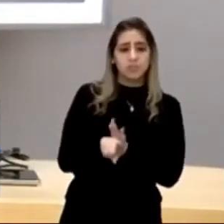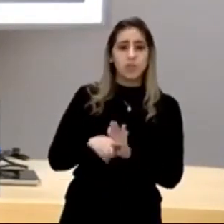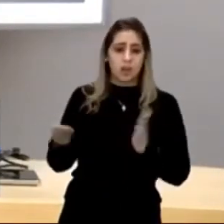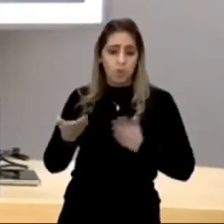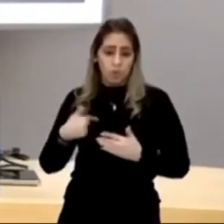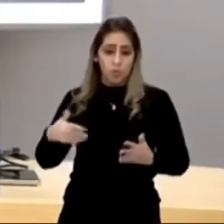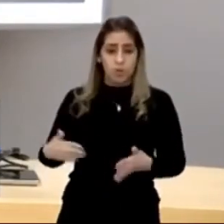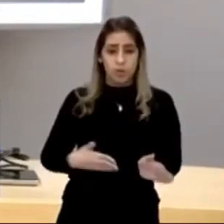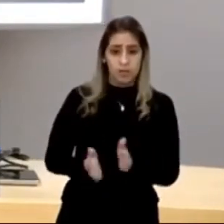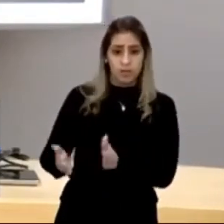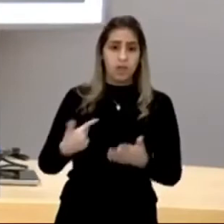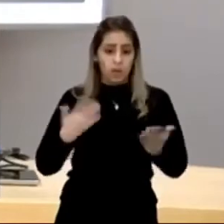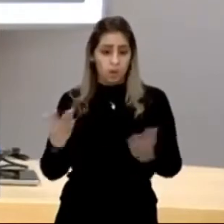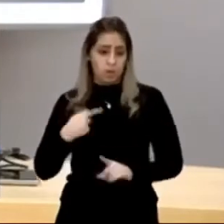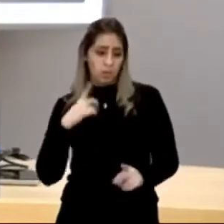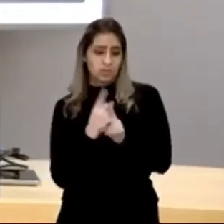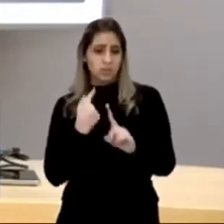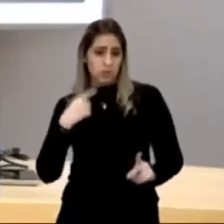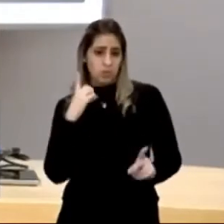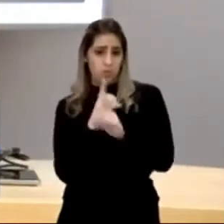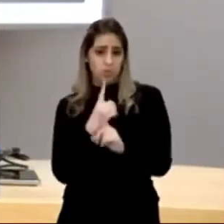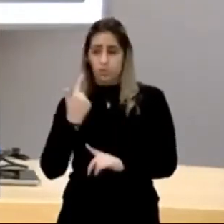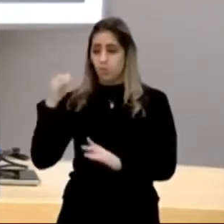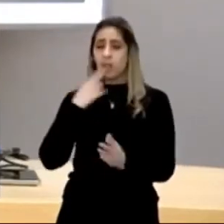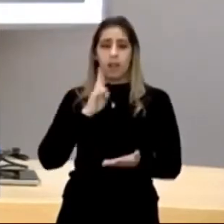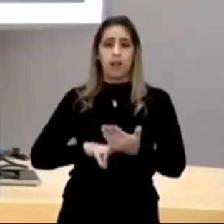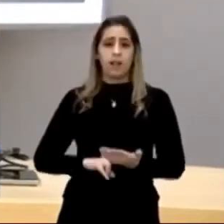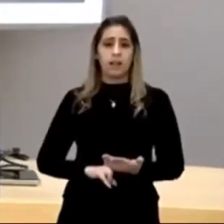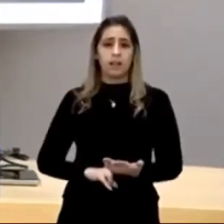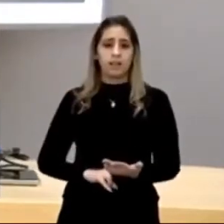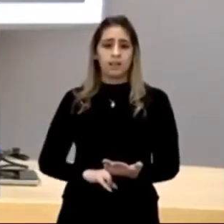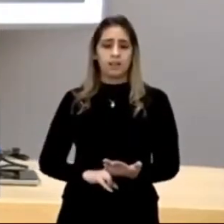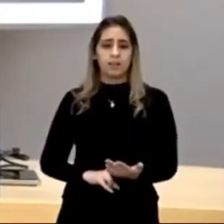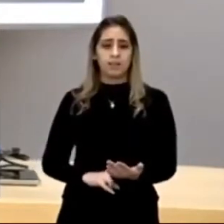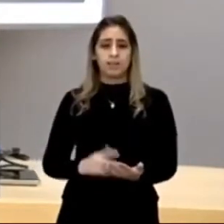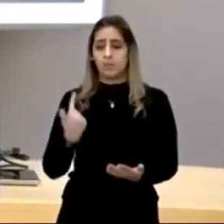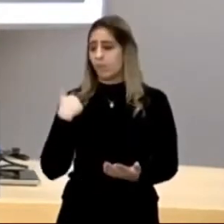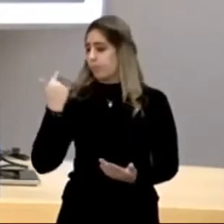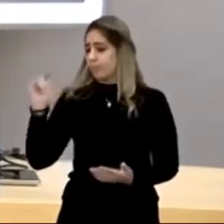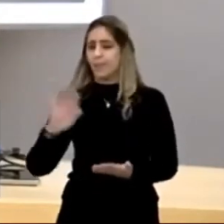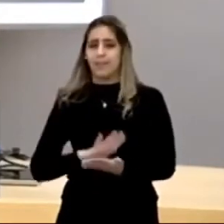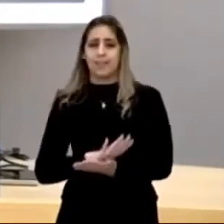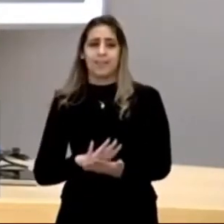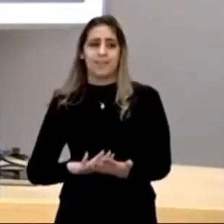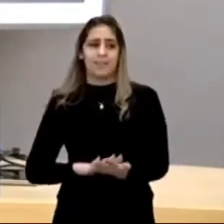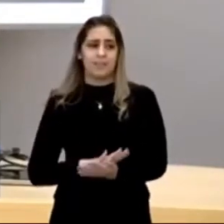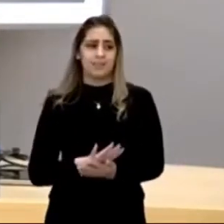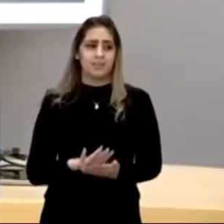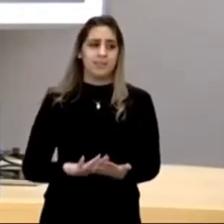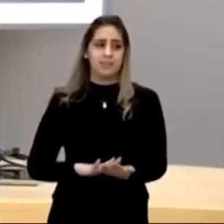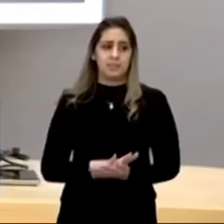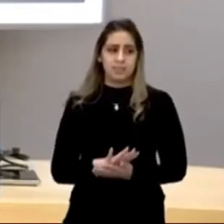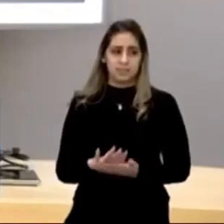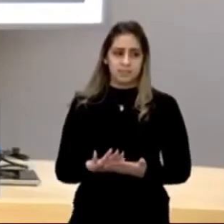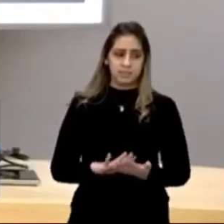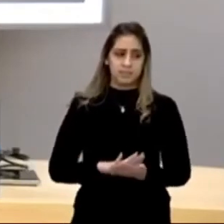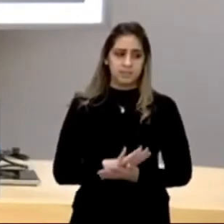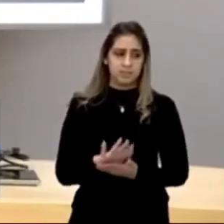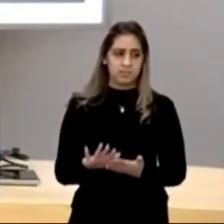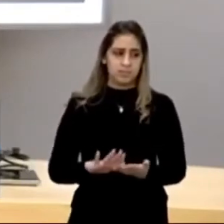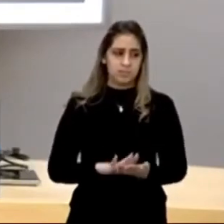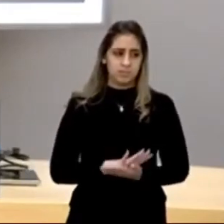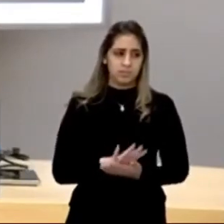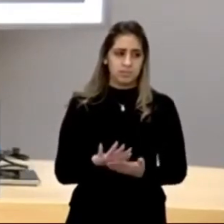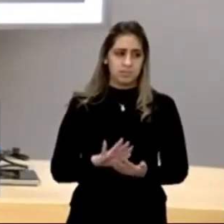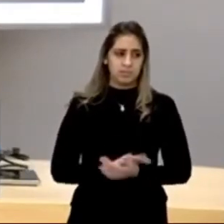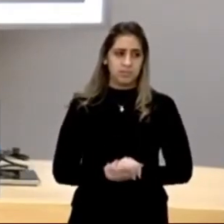agora eu estou caminhando. Agora eu achei, encontrei uma outra carta. Não encontra nada. E vai levando a cada vez para lugar nenhum, para lugar nenhum, para